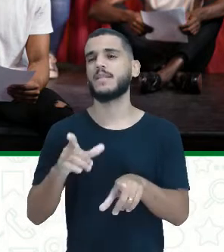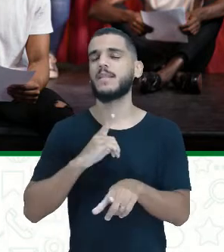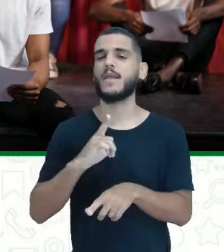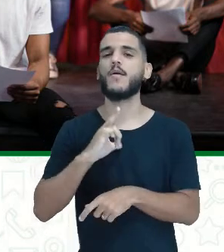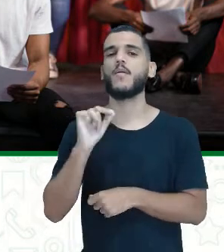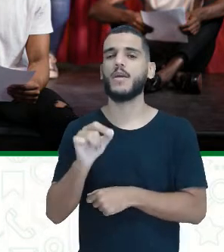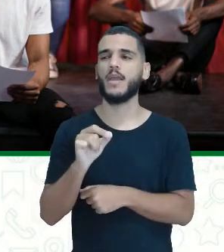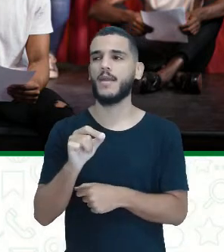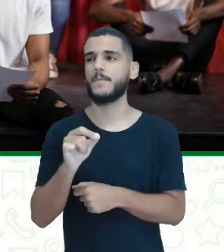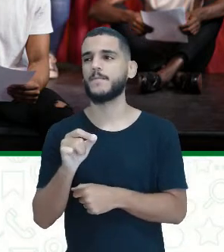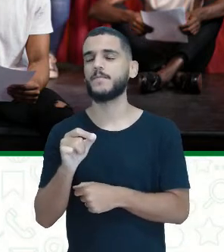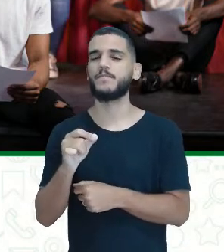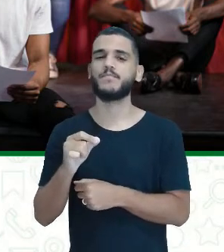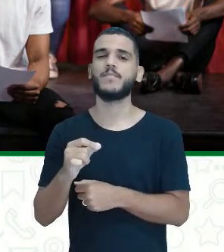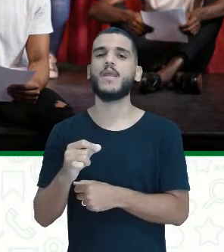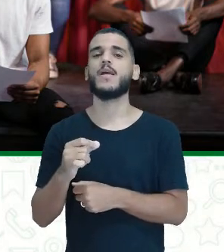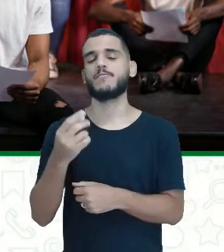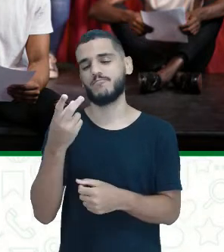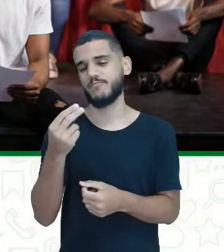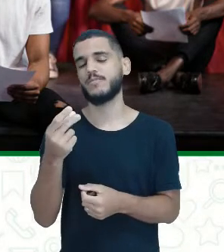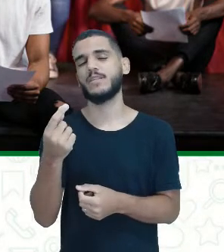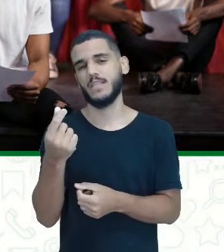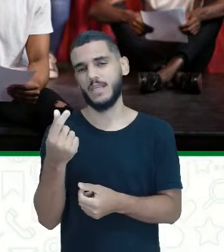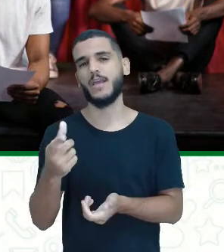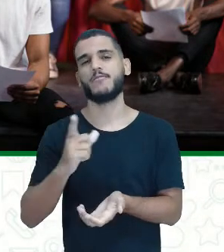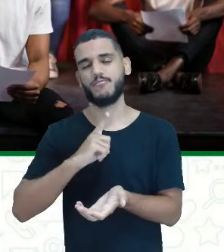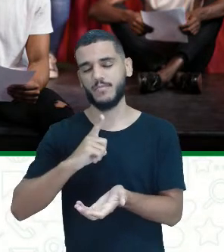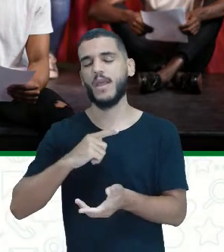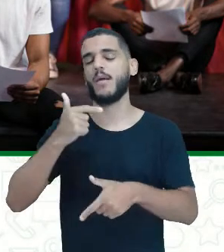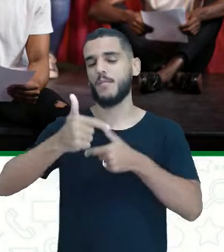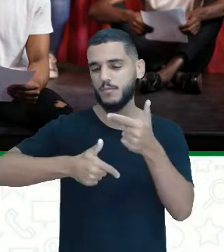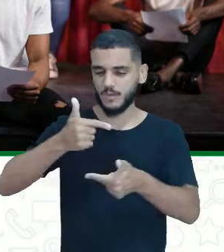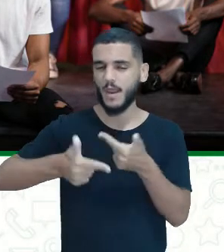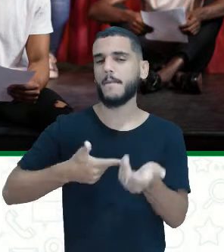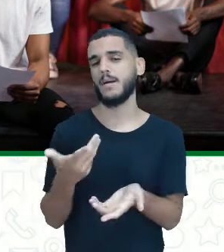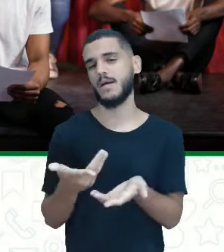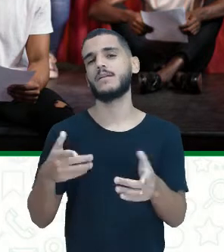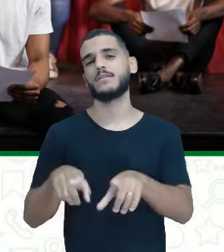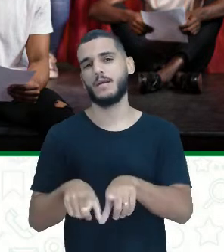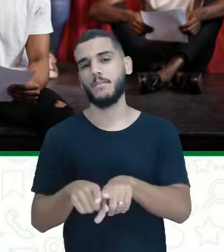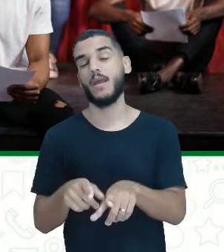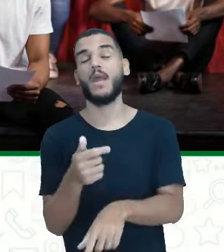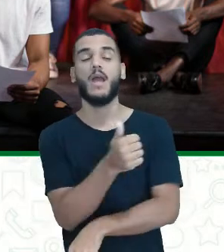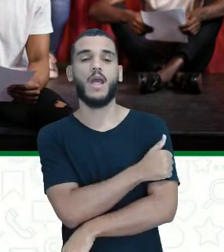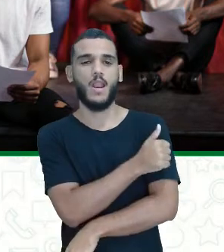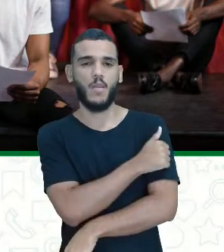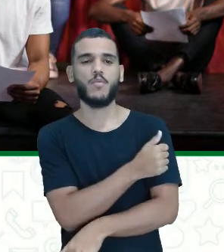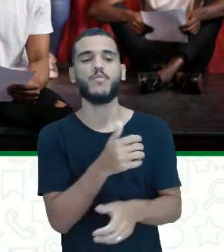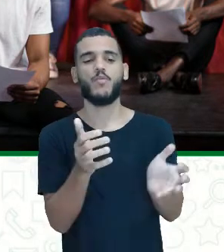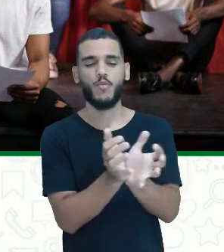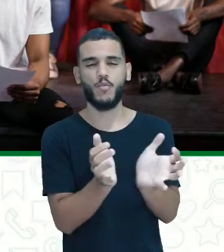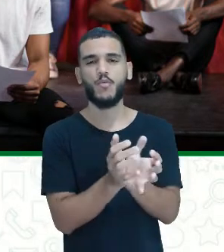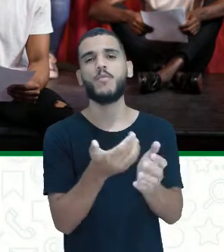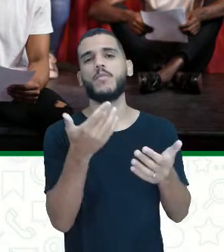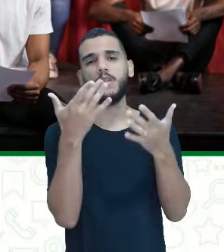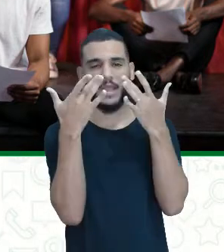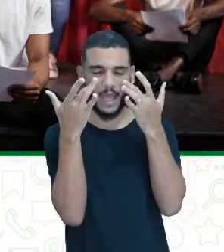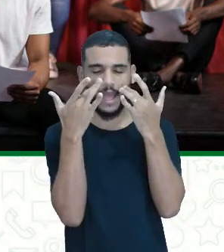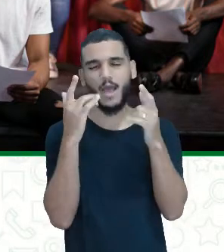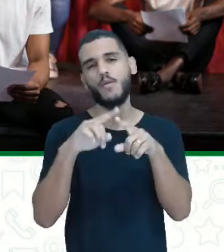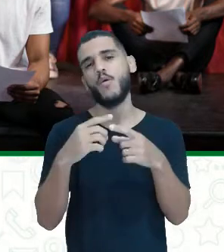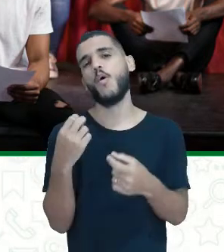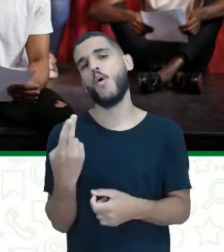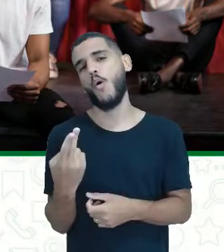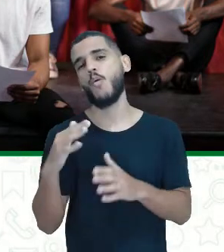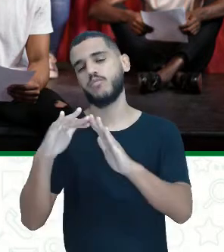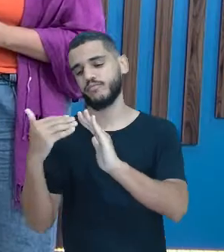aquele, não é? Aquele trabalho. E você tem os seus alunos no clube de teatro ou no teatro